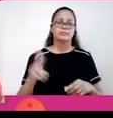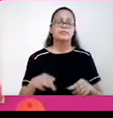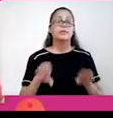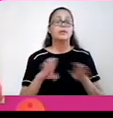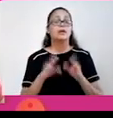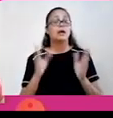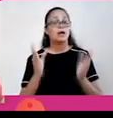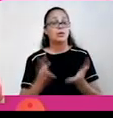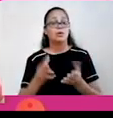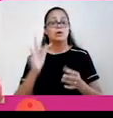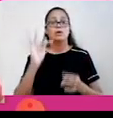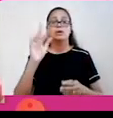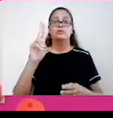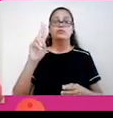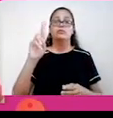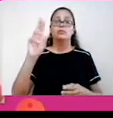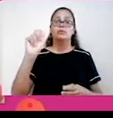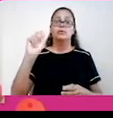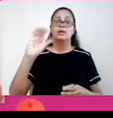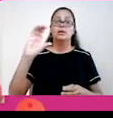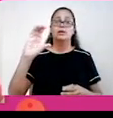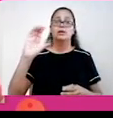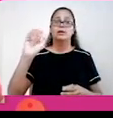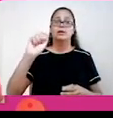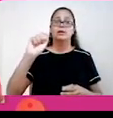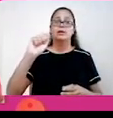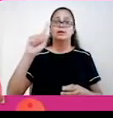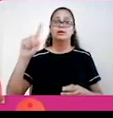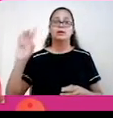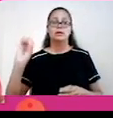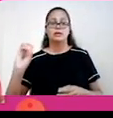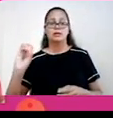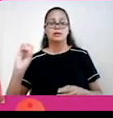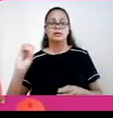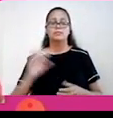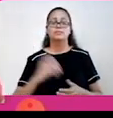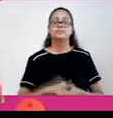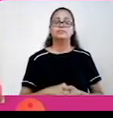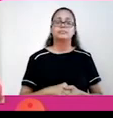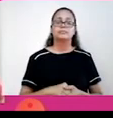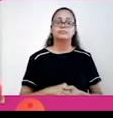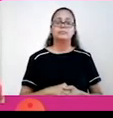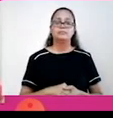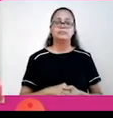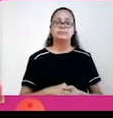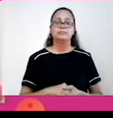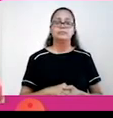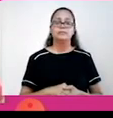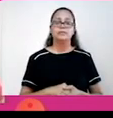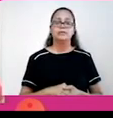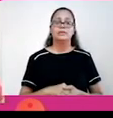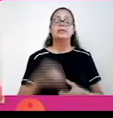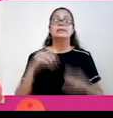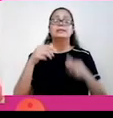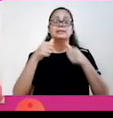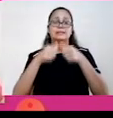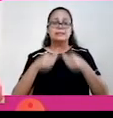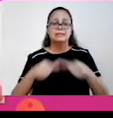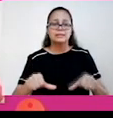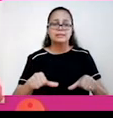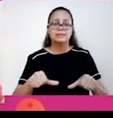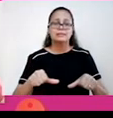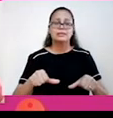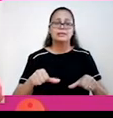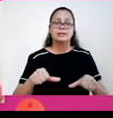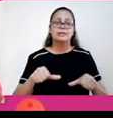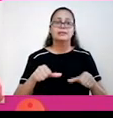equatorial do Atlântico e no Mar do Caribe. Se esse ciclone, ele acontece no Pacífico e no Mar